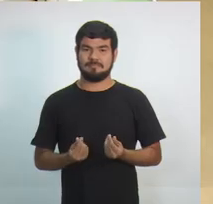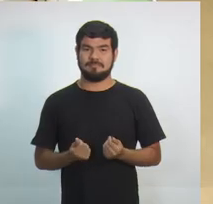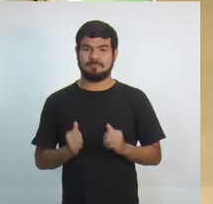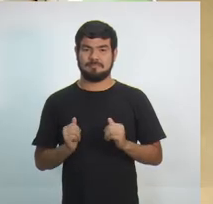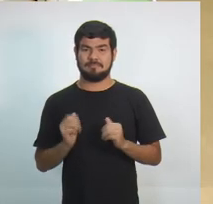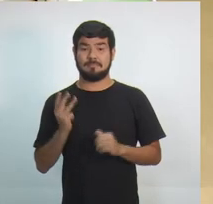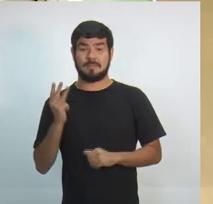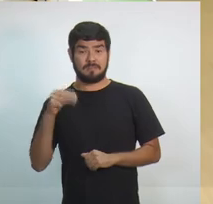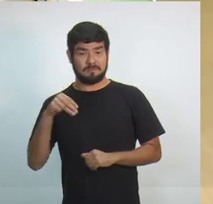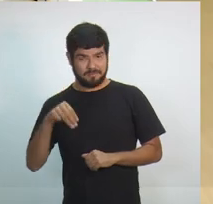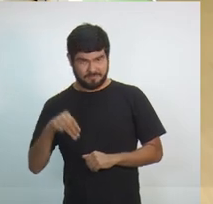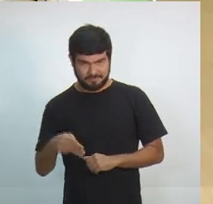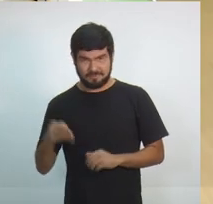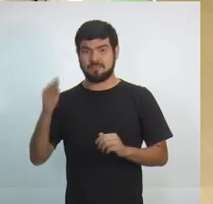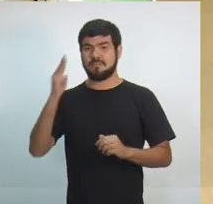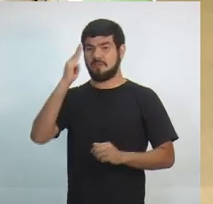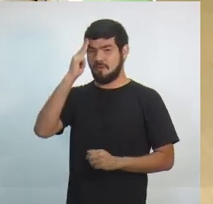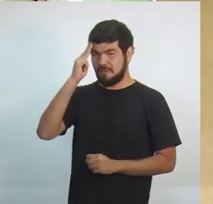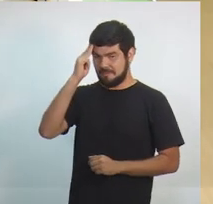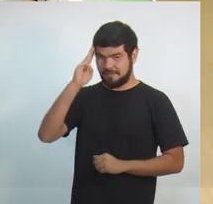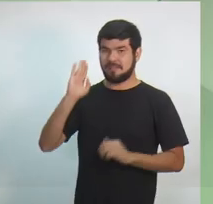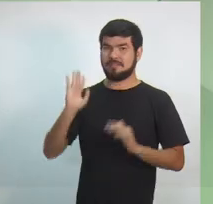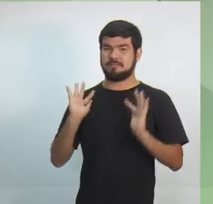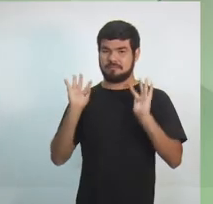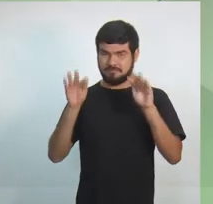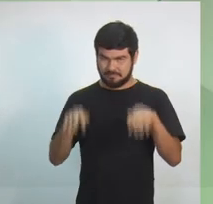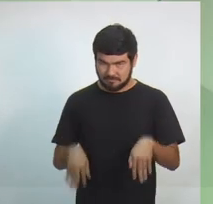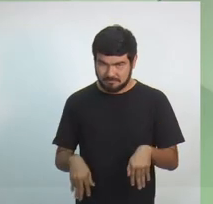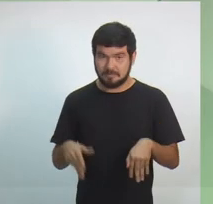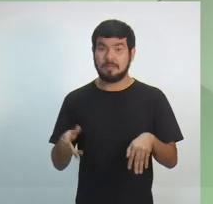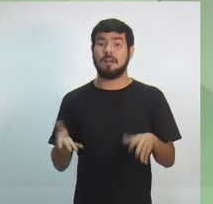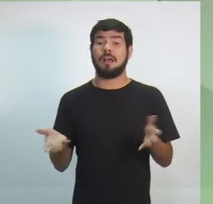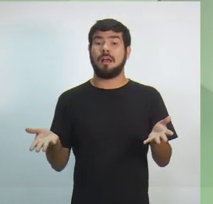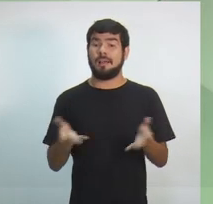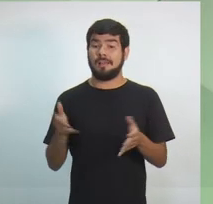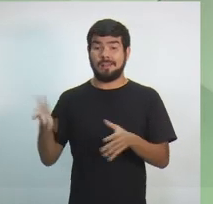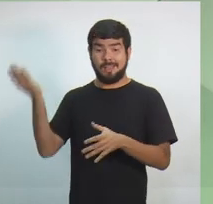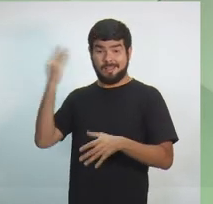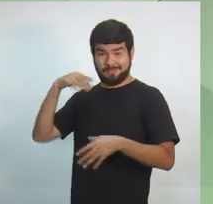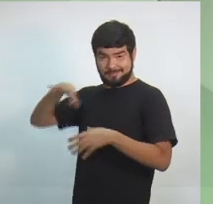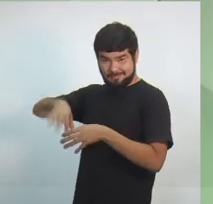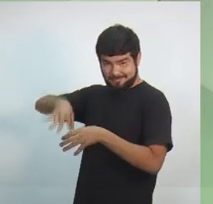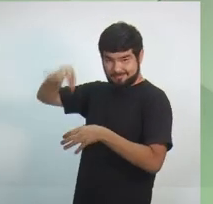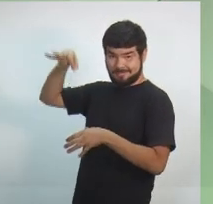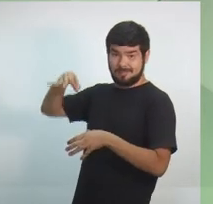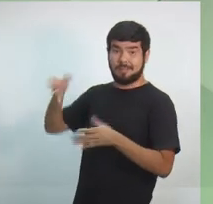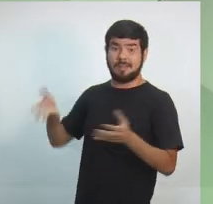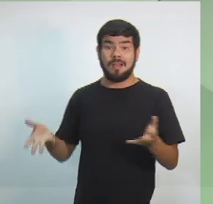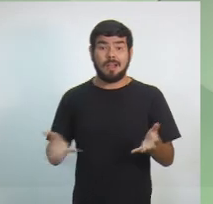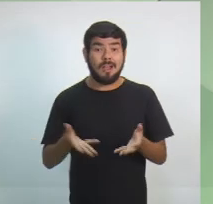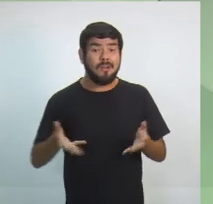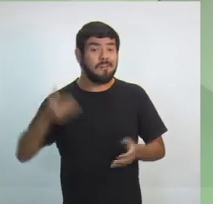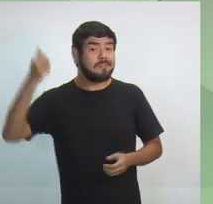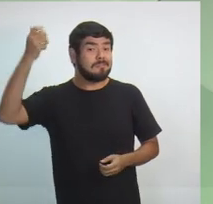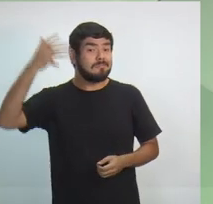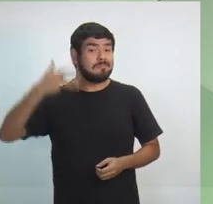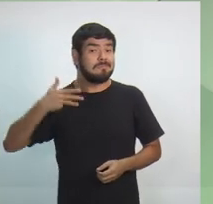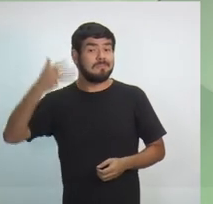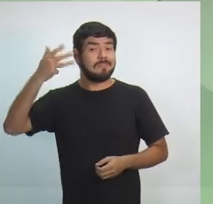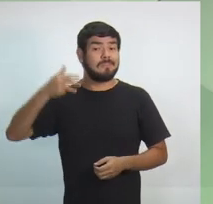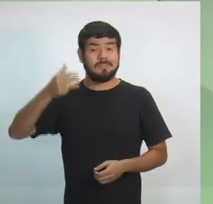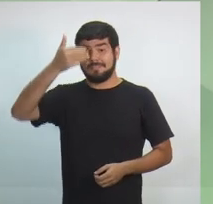Três minutos, candidato Omar Aziz, acaba de falar. E pela ordem, quem vai falar é o Wilson Lima, do PSC.